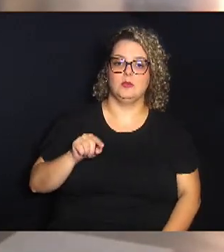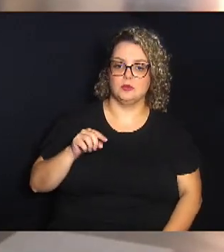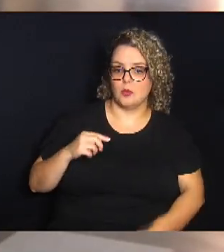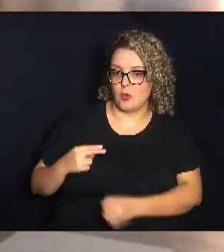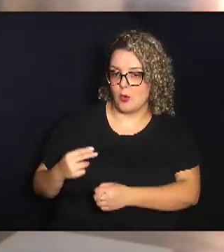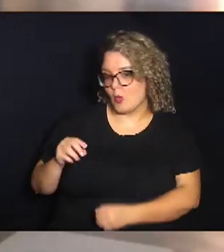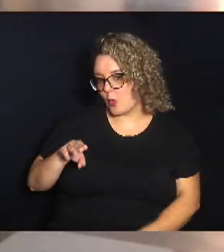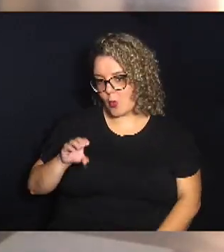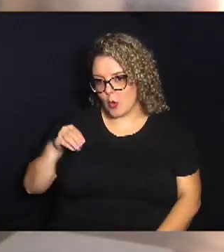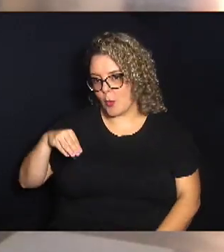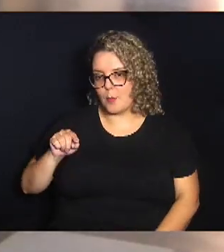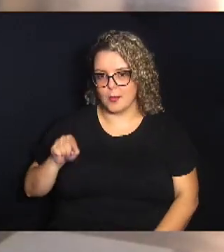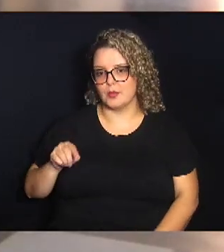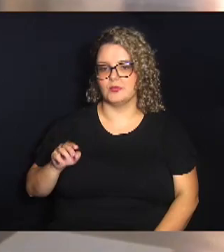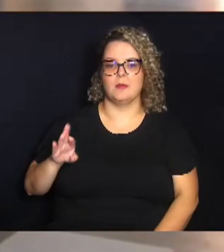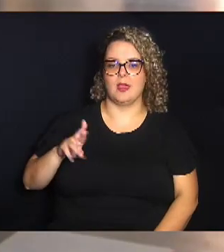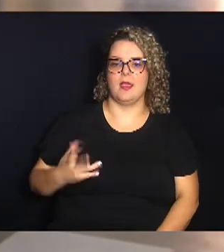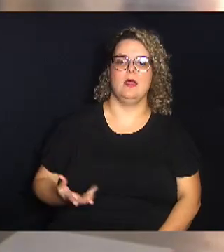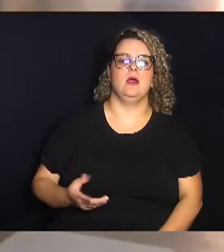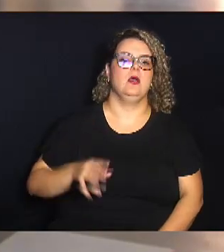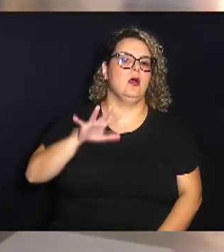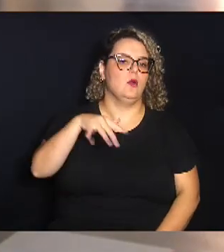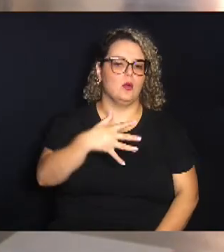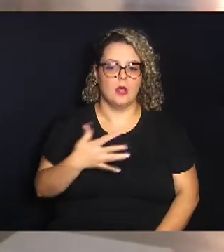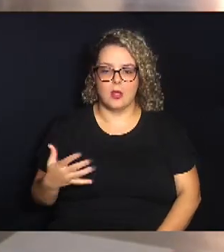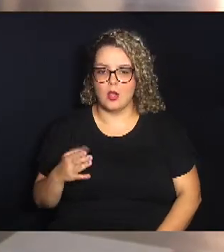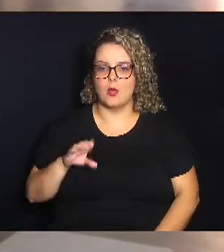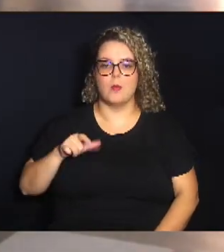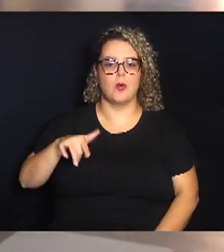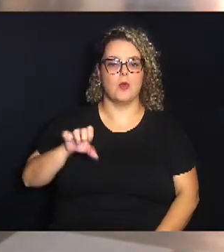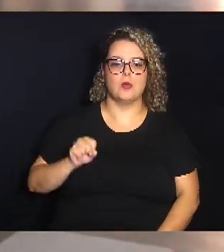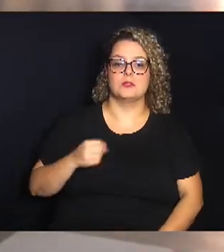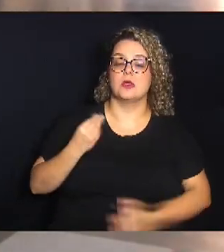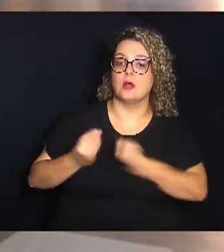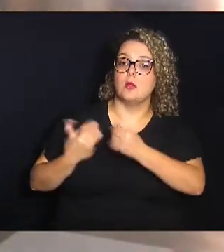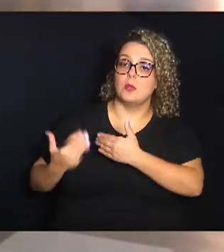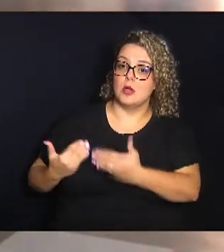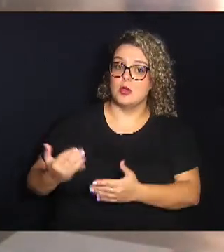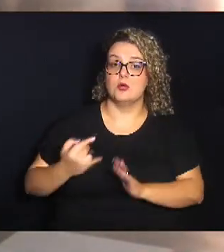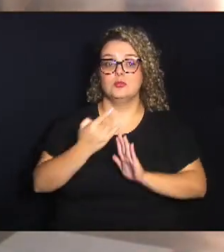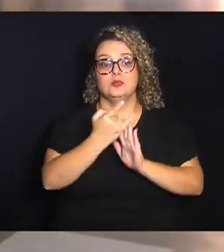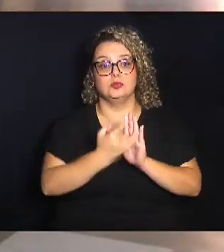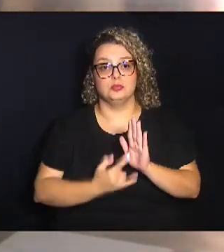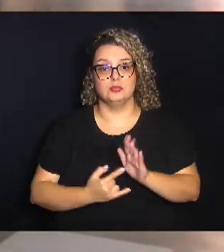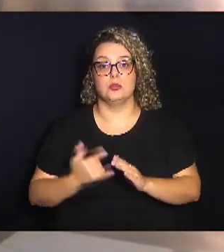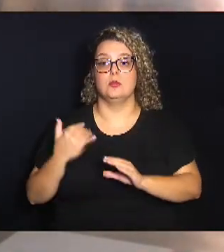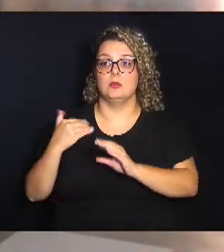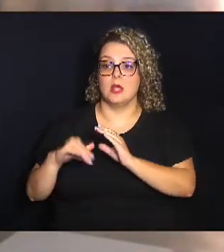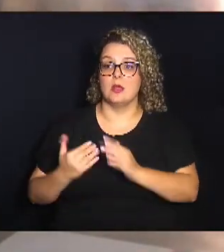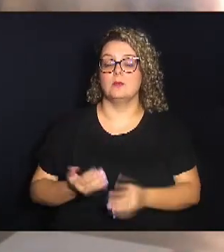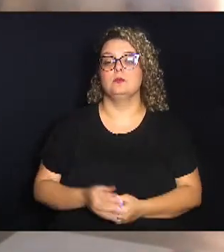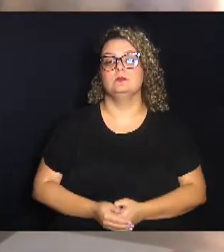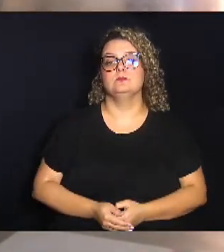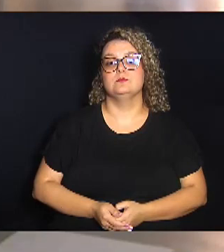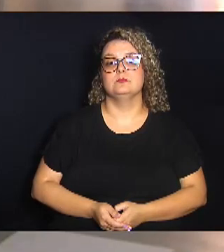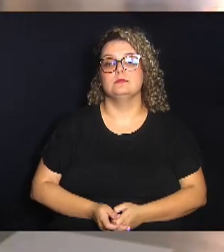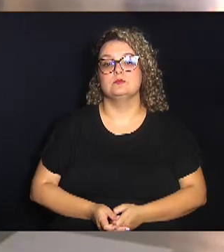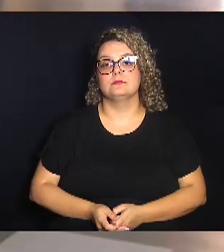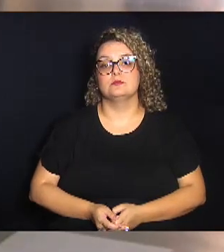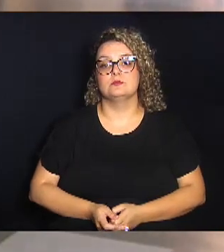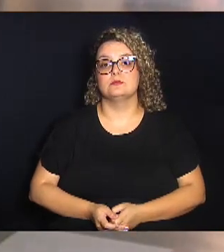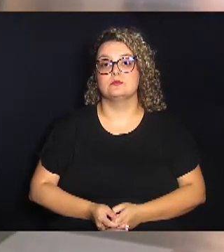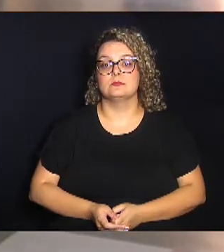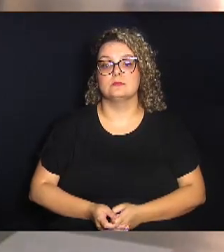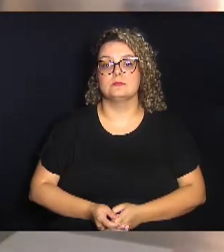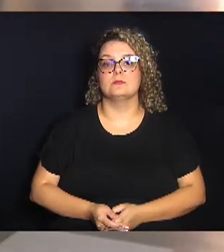os editais das bolsas, o calendário, como é o processo seletivo, os documentos que ele precisa mandar, enviar, lá estão